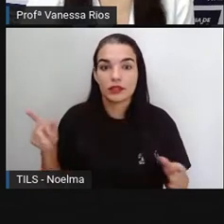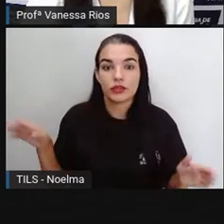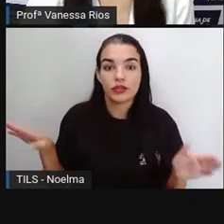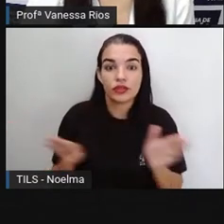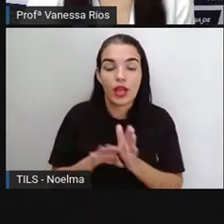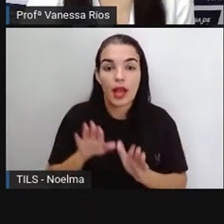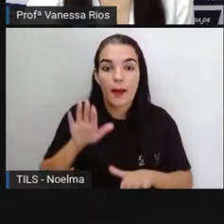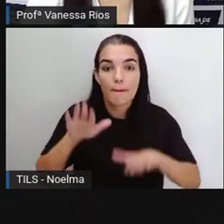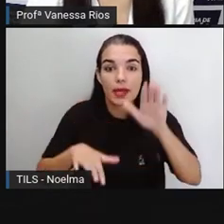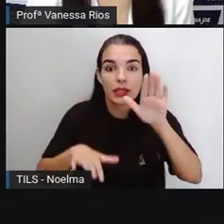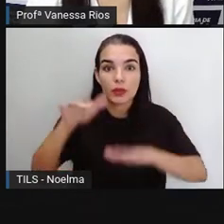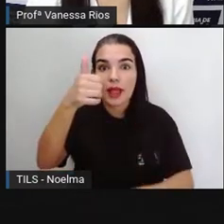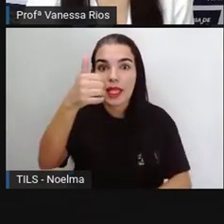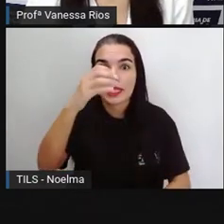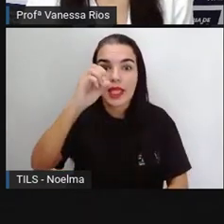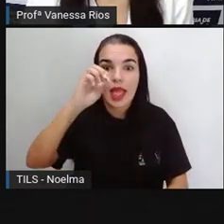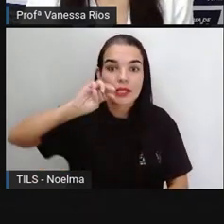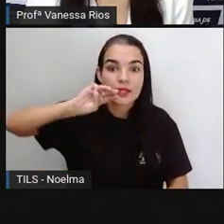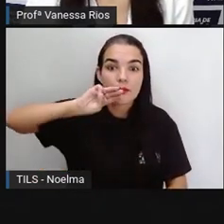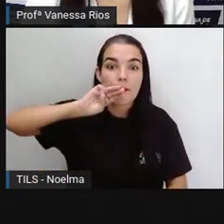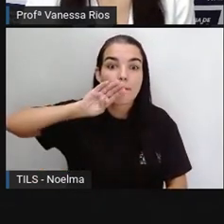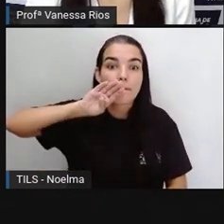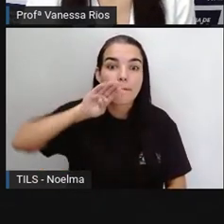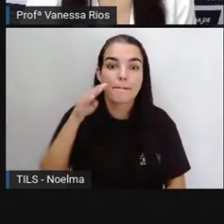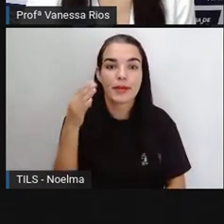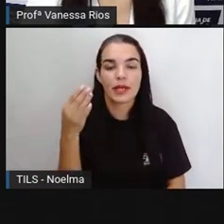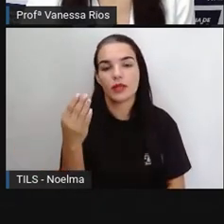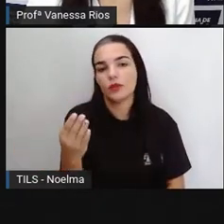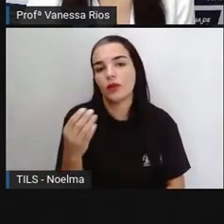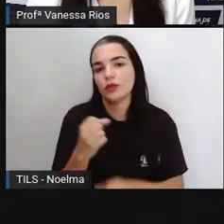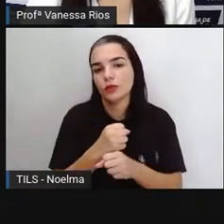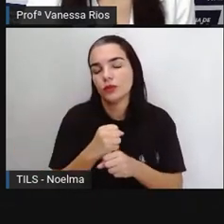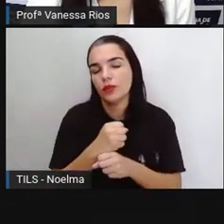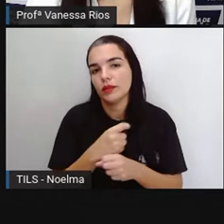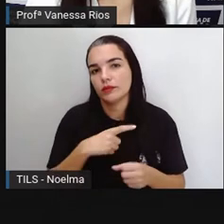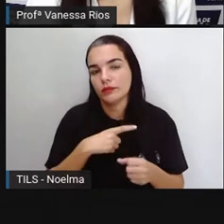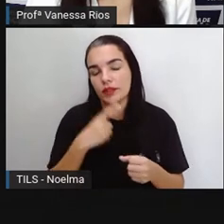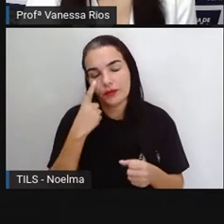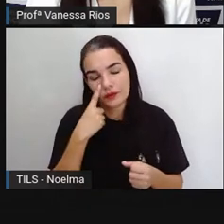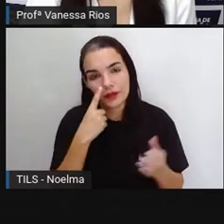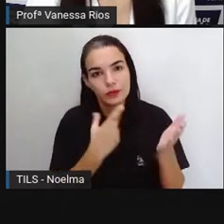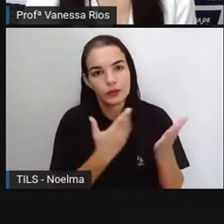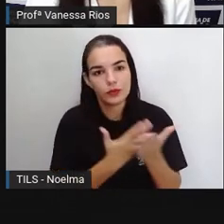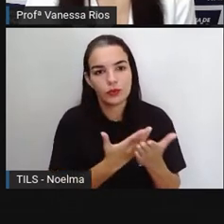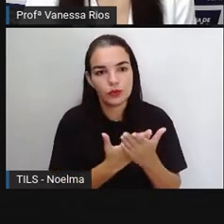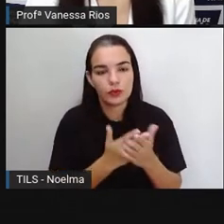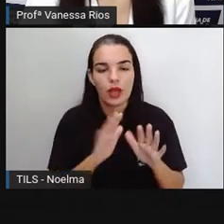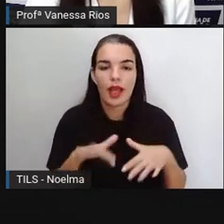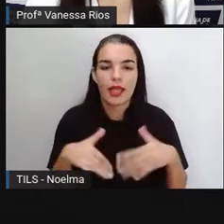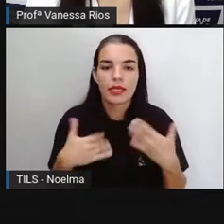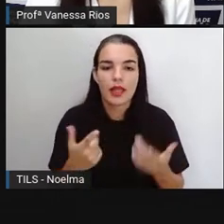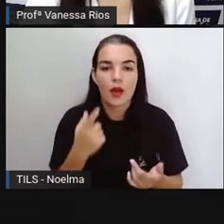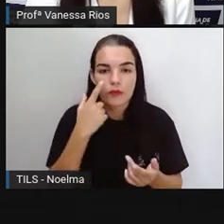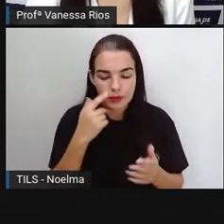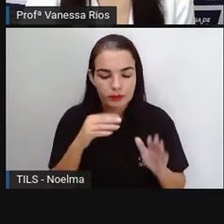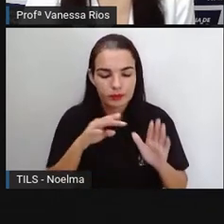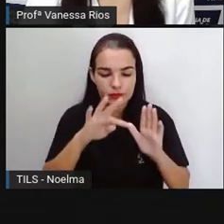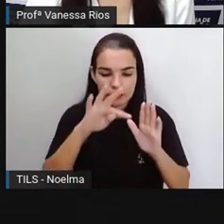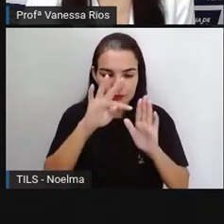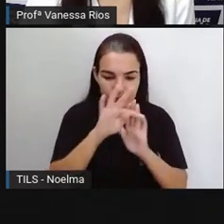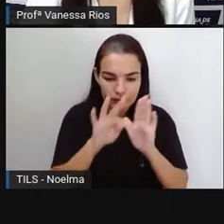ao ano. Aponta Estú. Aí logo abaixo aparece. Desperdício foi de 7 mil